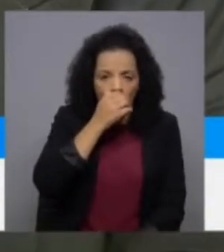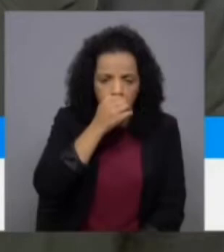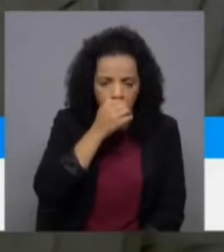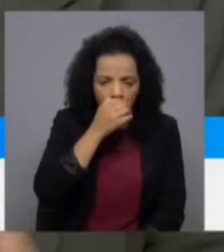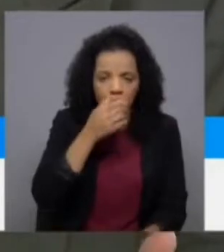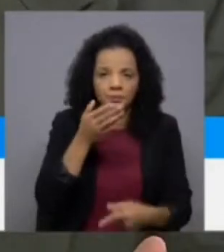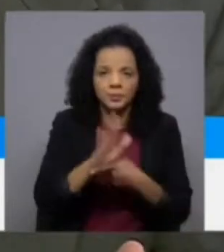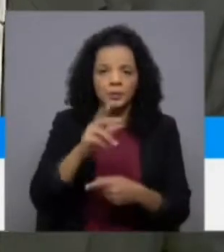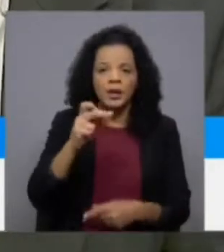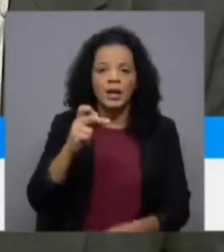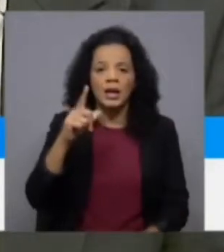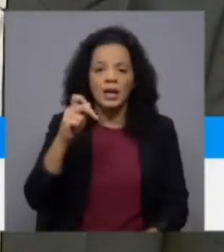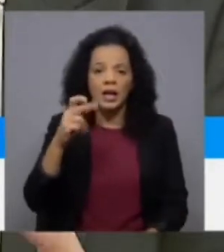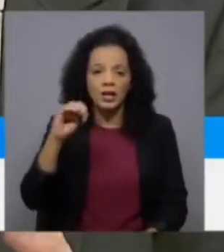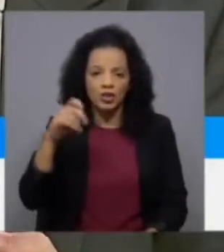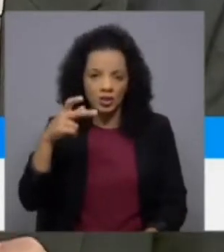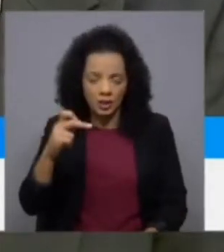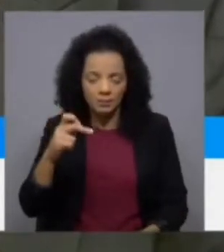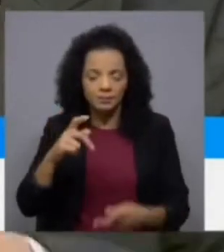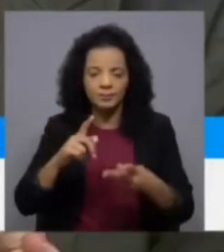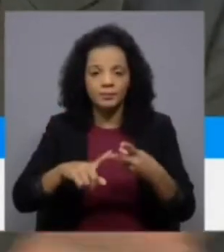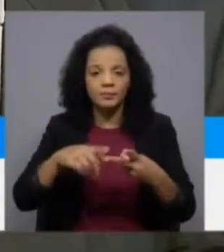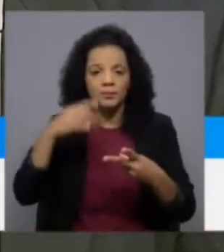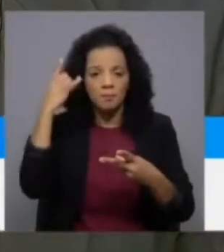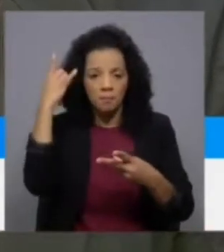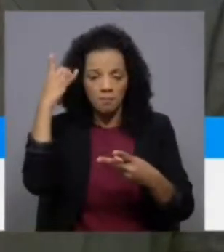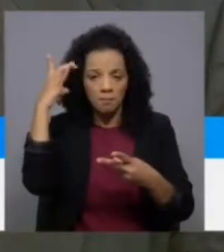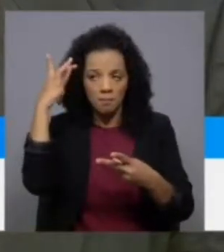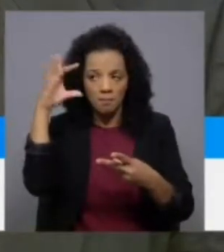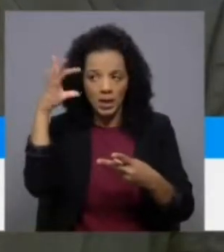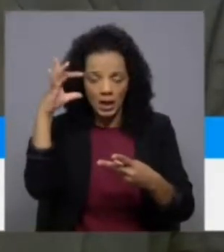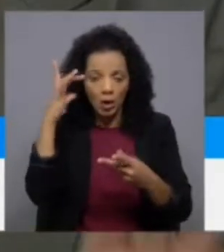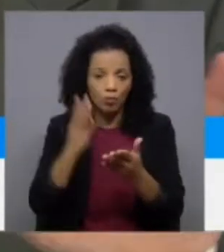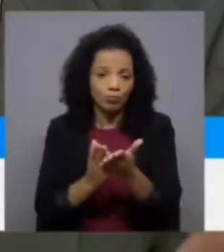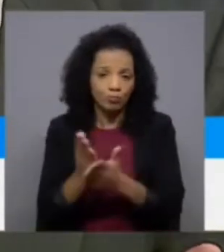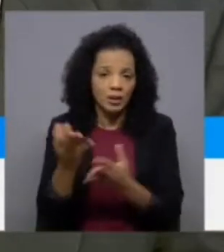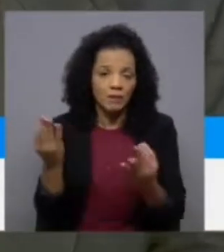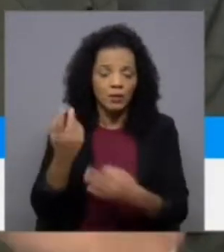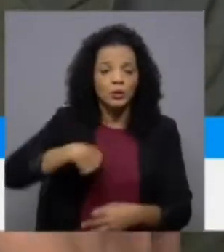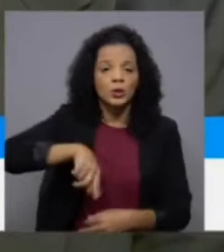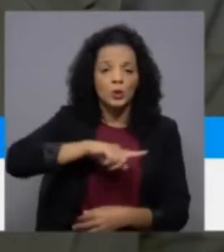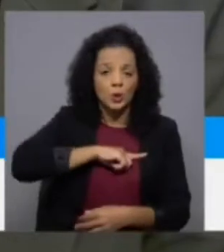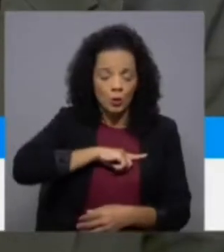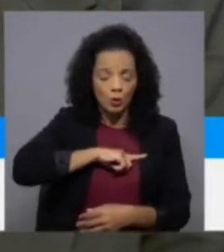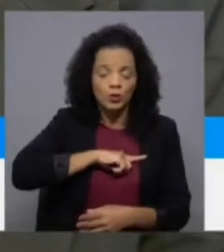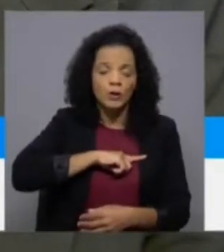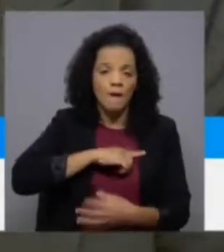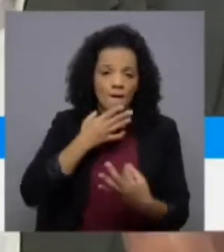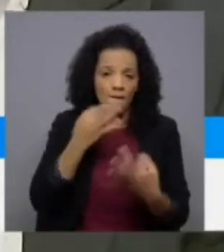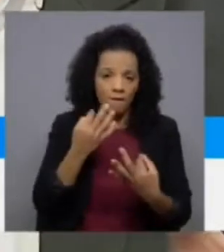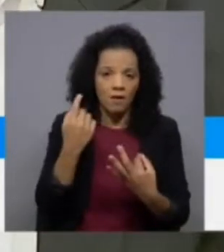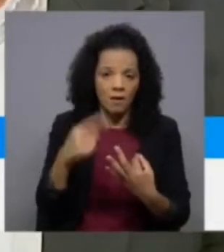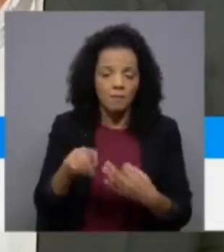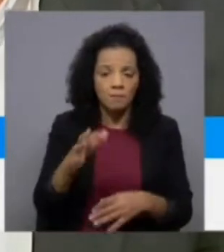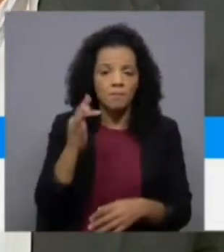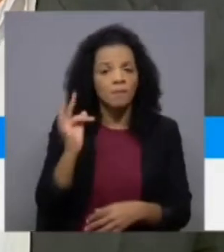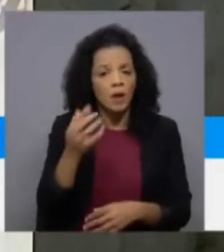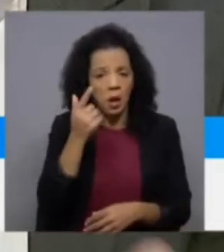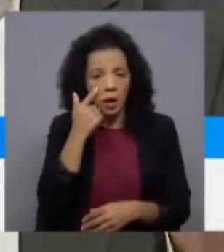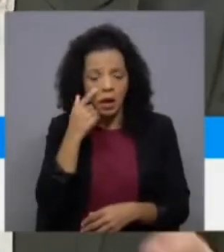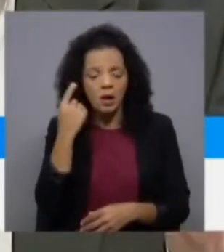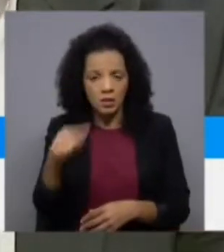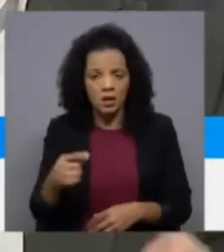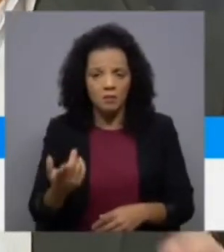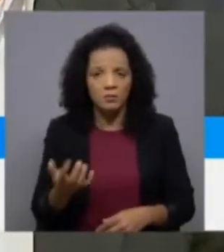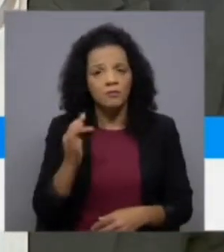Alasca ou como Macau continua portanto de qualquer forma nós em relação ao rendimento básico e condicional não temos dogmas mas dizemos uma coisa vale a pena experimentar